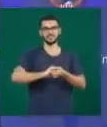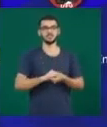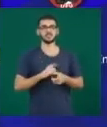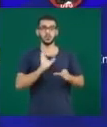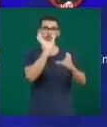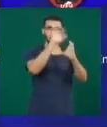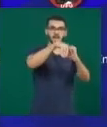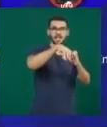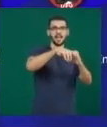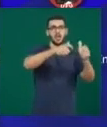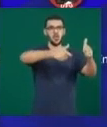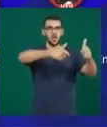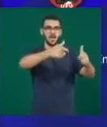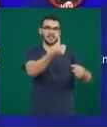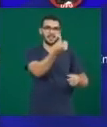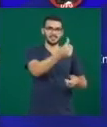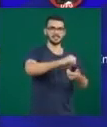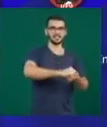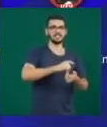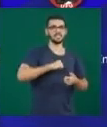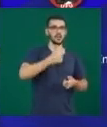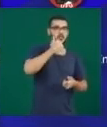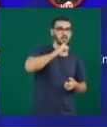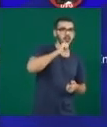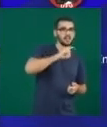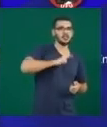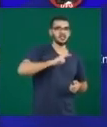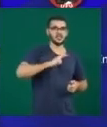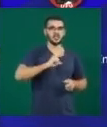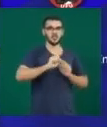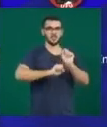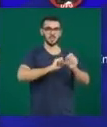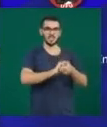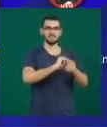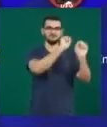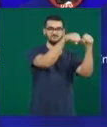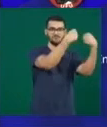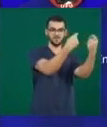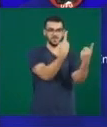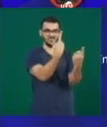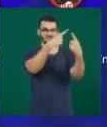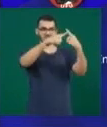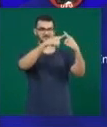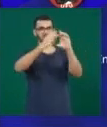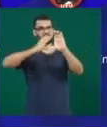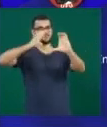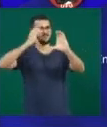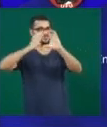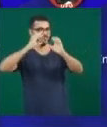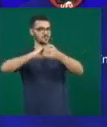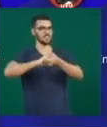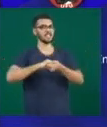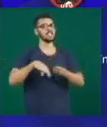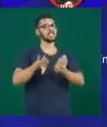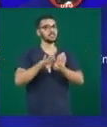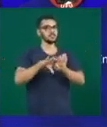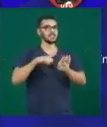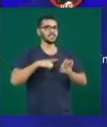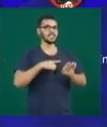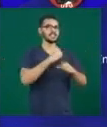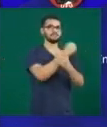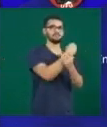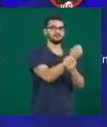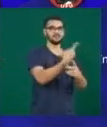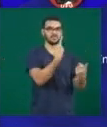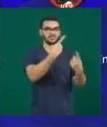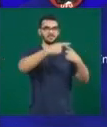6. As competições femininas são entre as atléticas Educa versus Engenharia de Uberlândia e Atlética Visoterapia